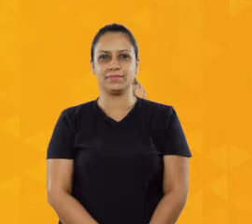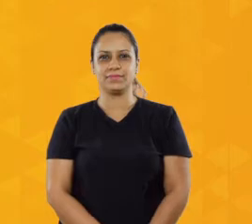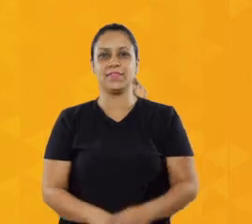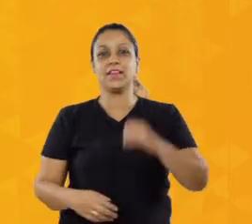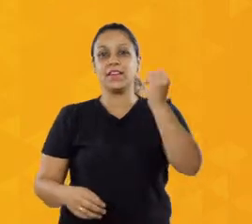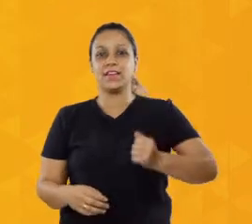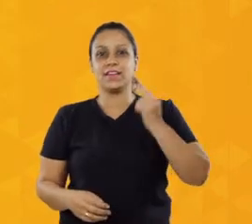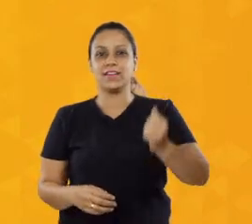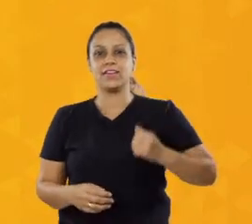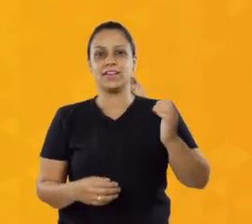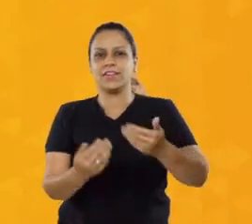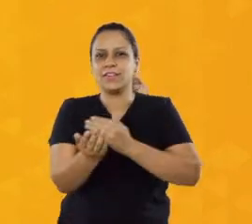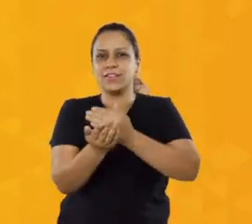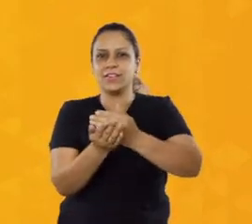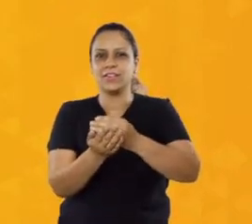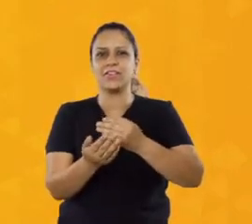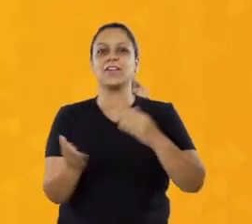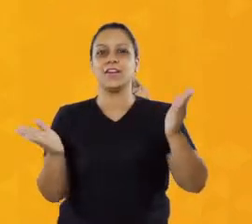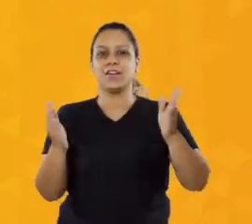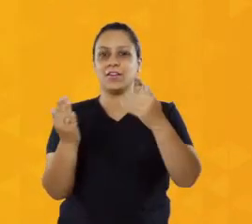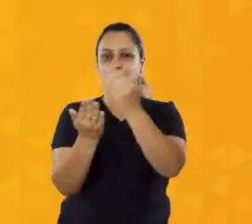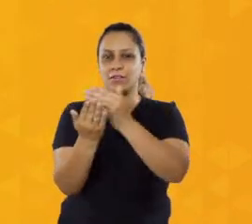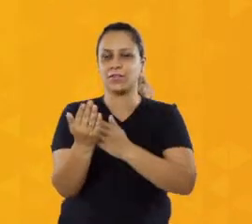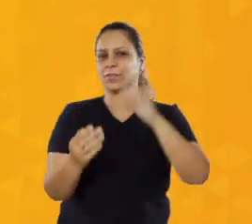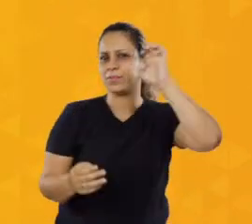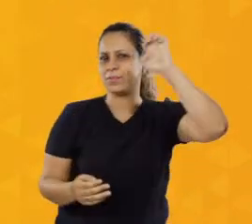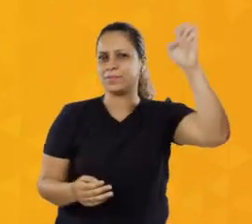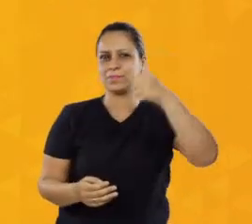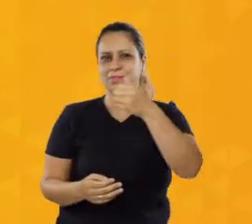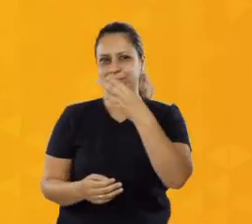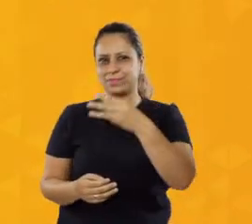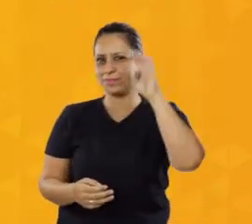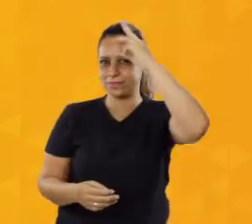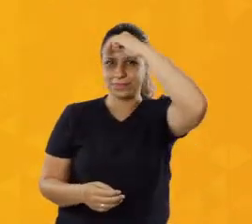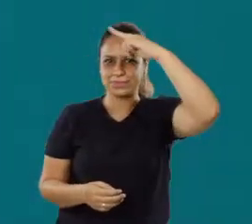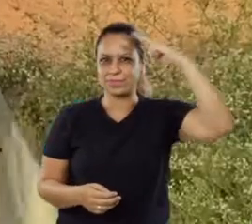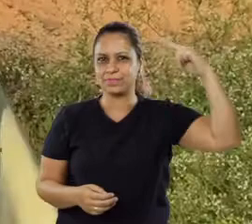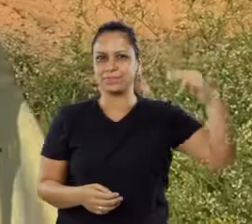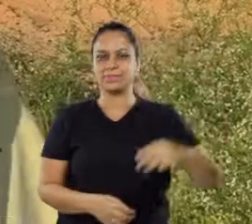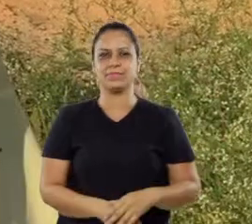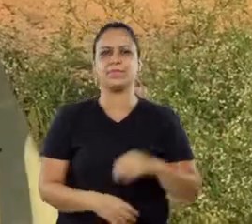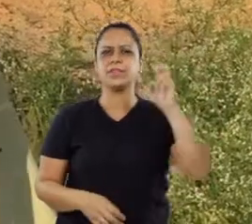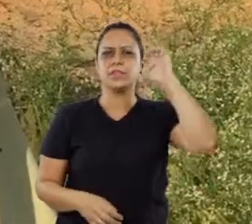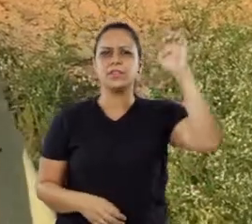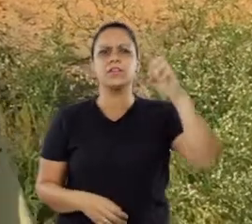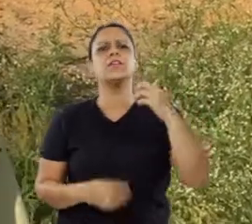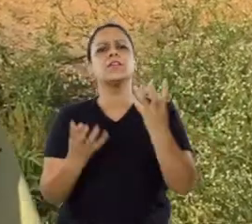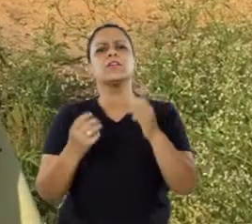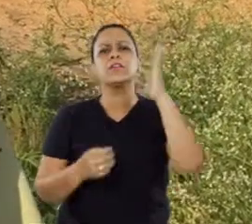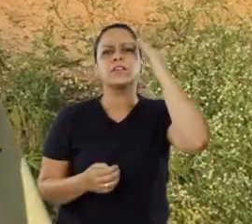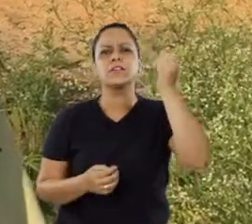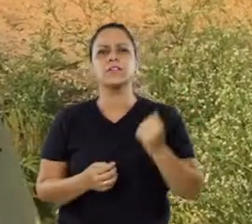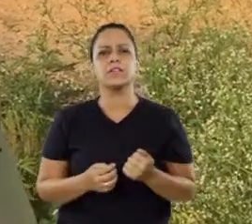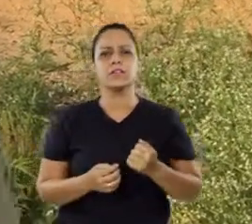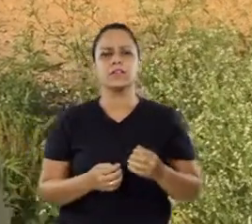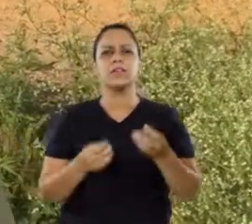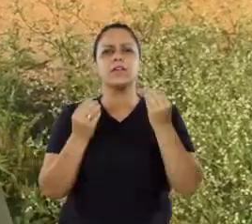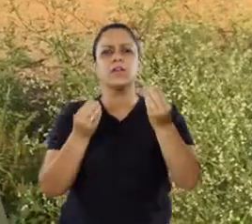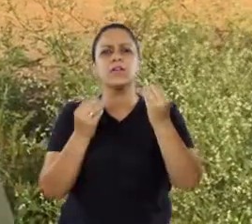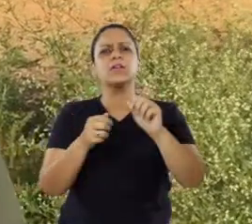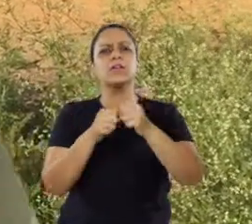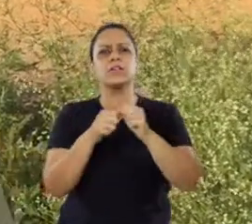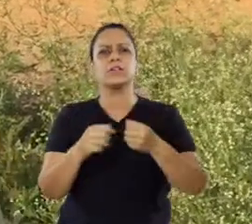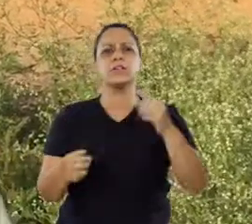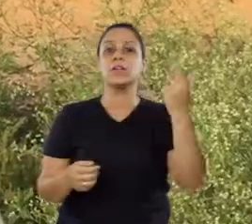Araraquara funcionando! Começa agora o programa Edinho Prefeito. Edinho, eu queria saber o que você podia